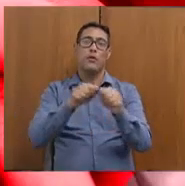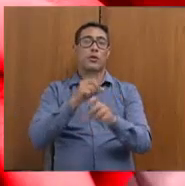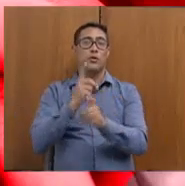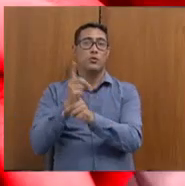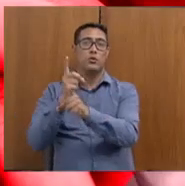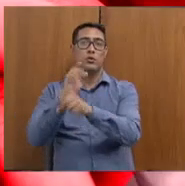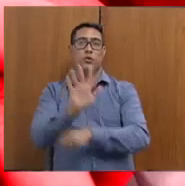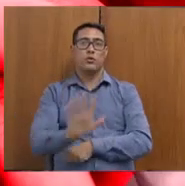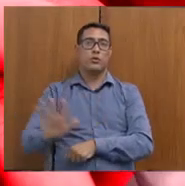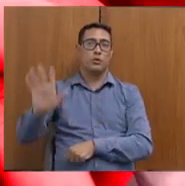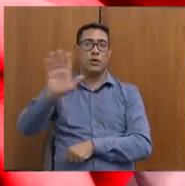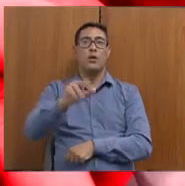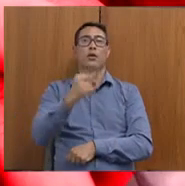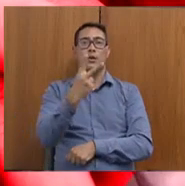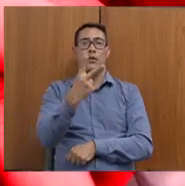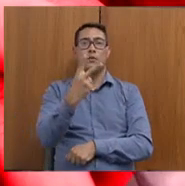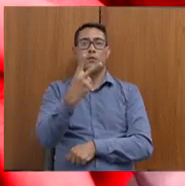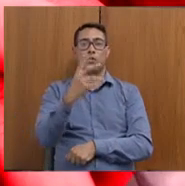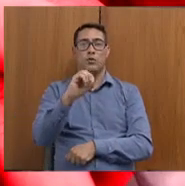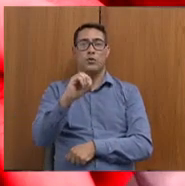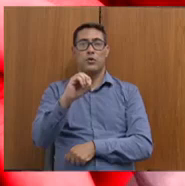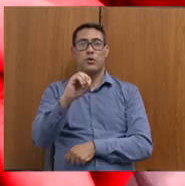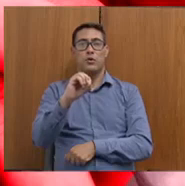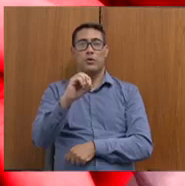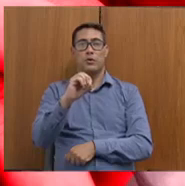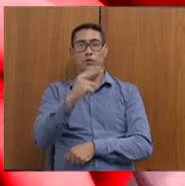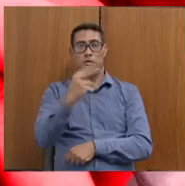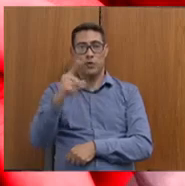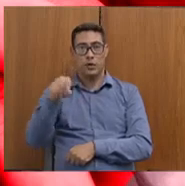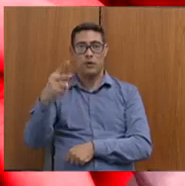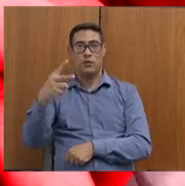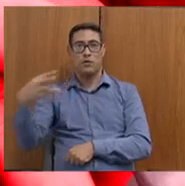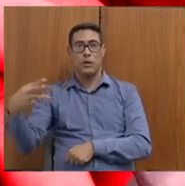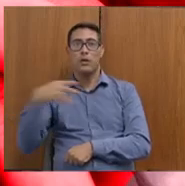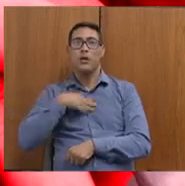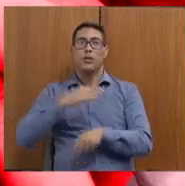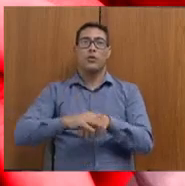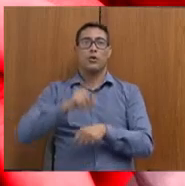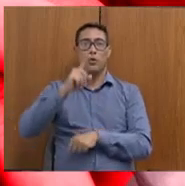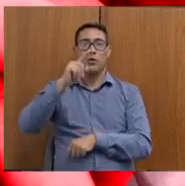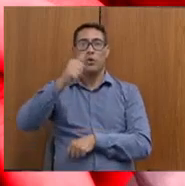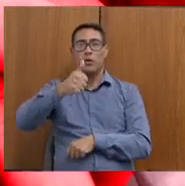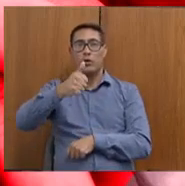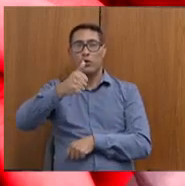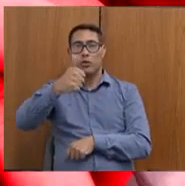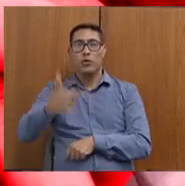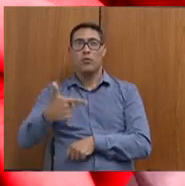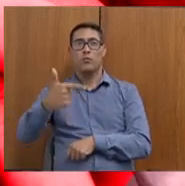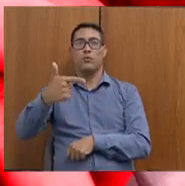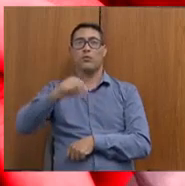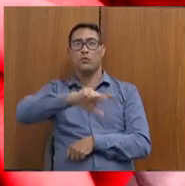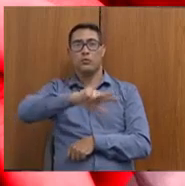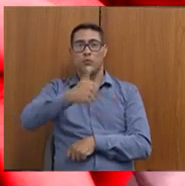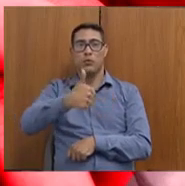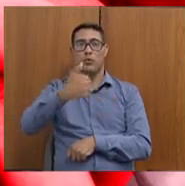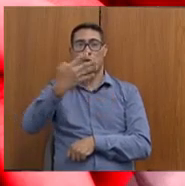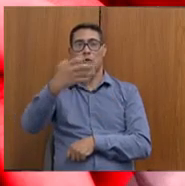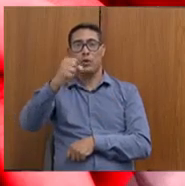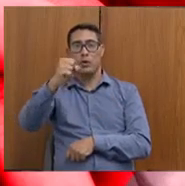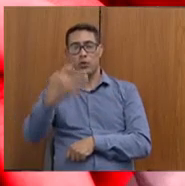22 e 23, o SUAS na prática, com 1.484 pessoas de 610 municípios.